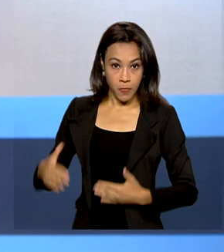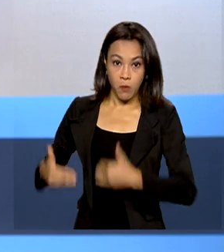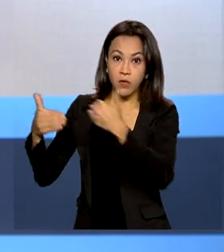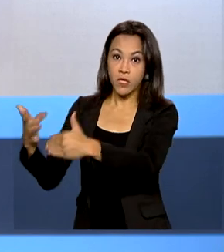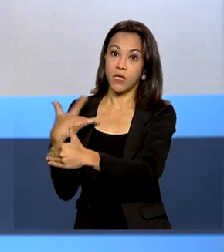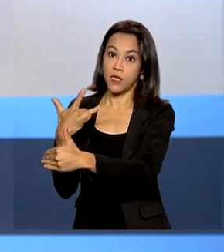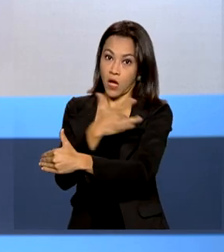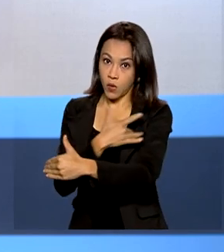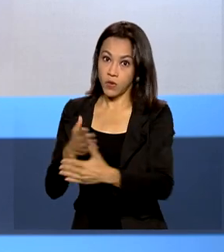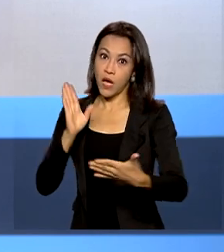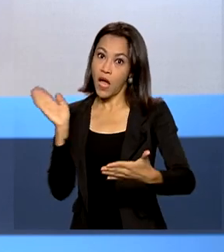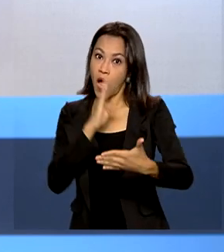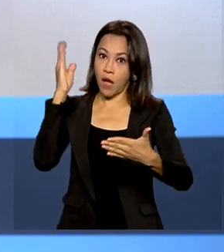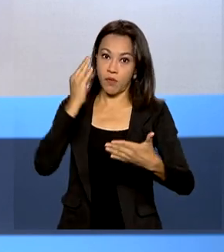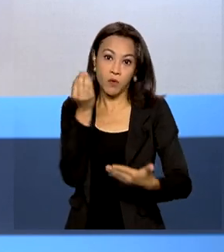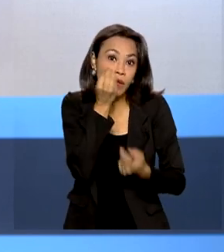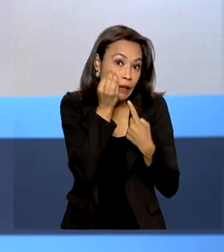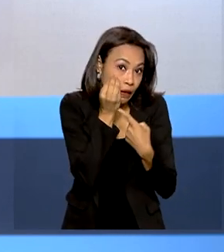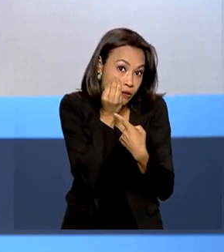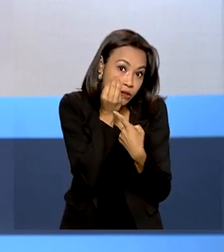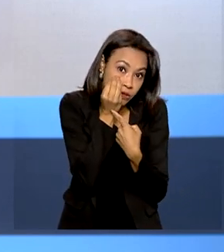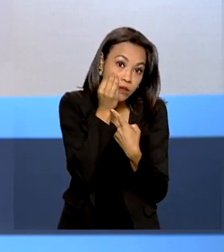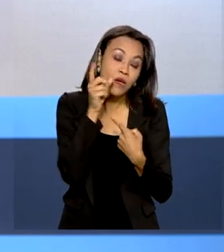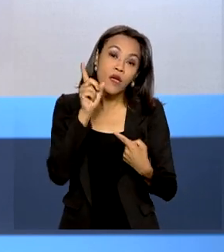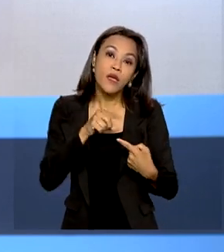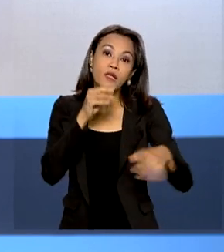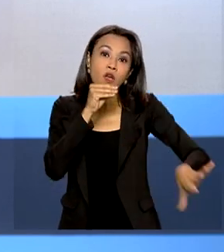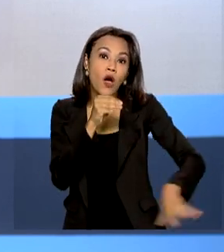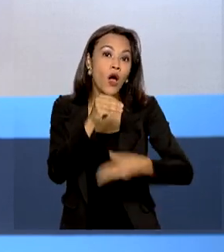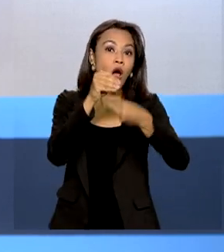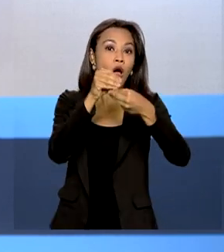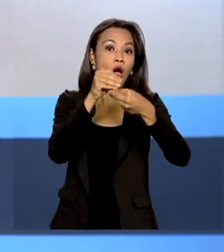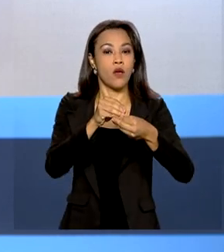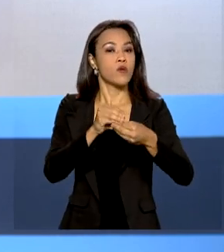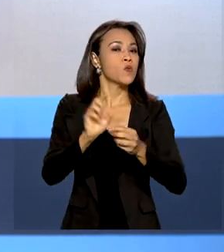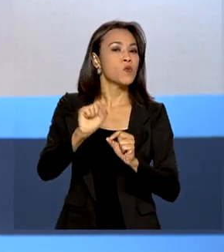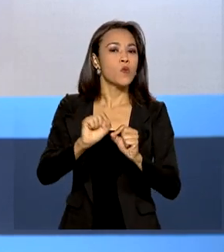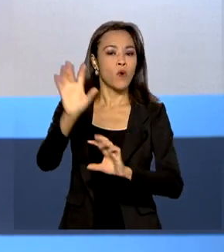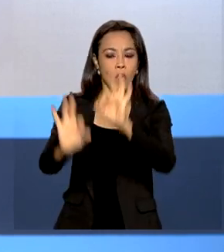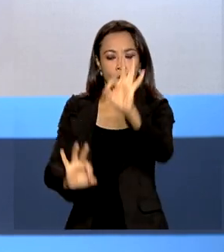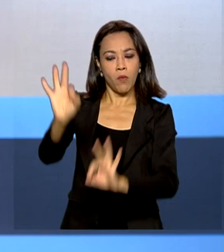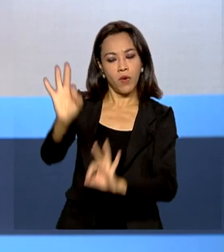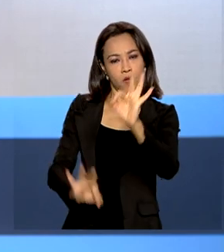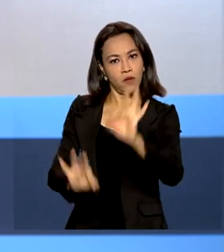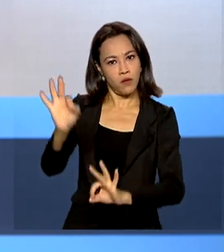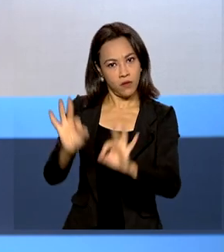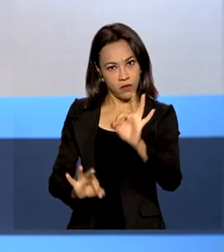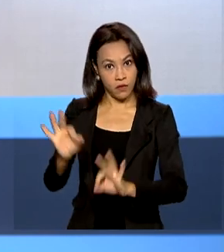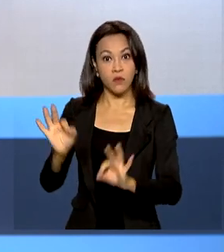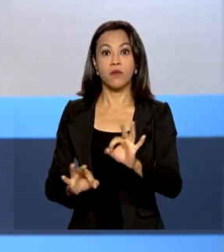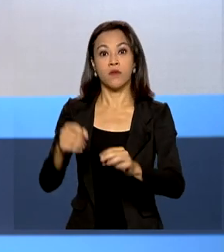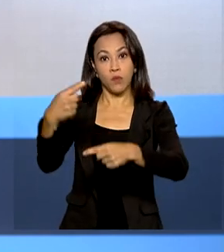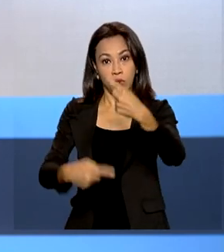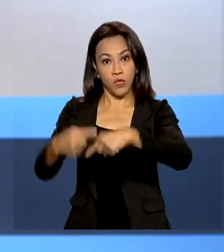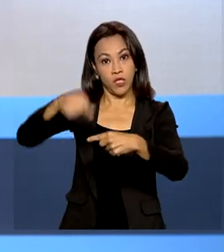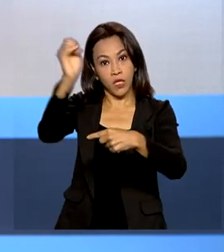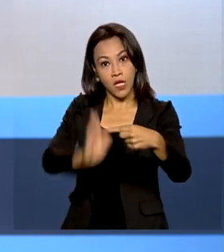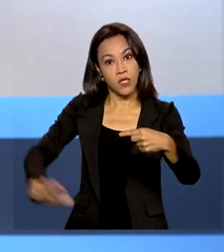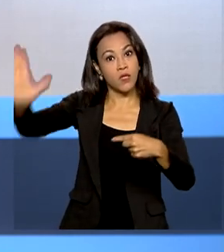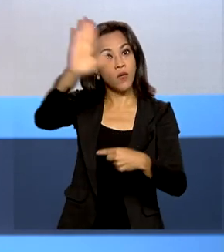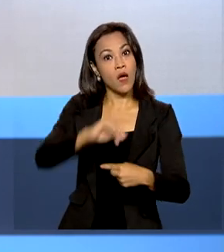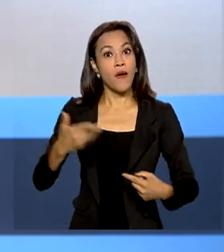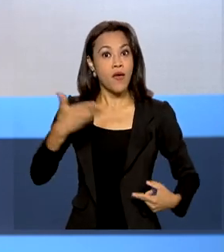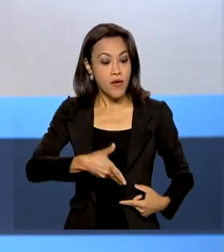apresentam resultado rápido e é uma estratégia complementar ao Plano Nacional de Estação da Testagem. Esse tipo de exame pode ser